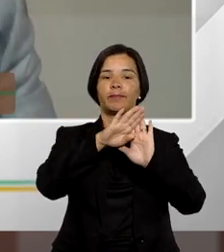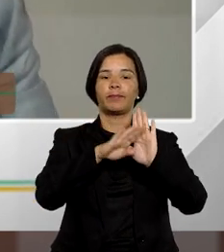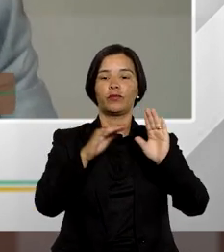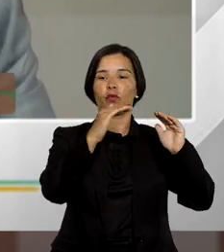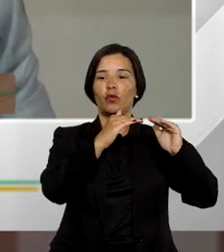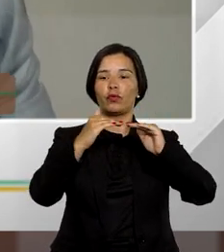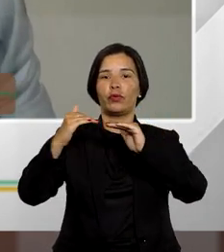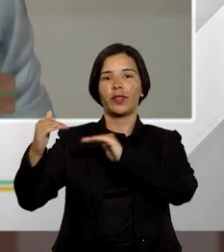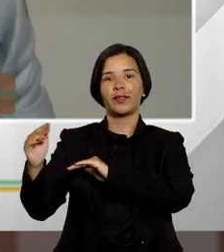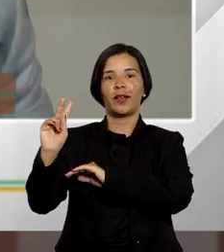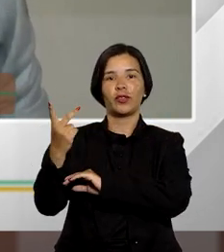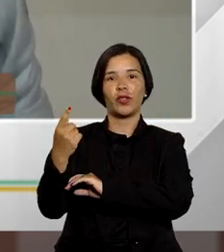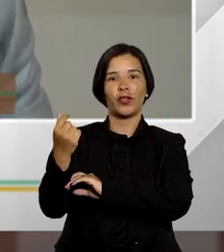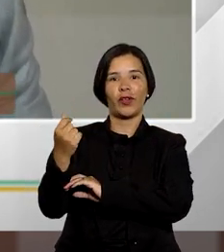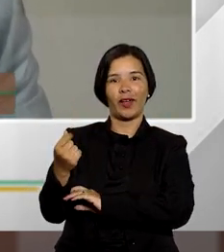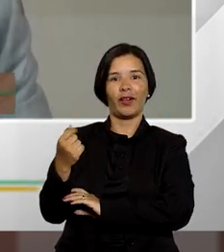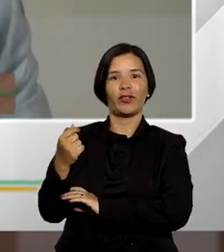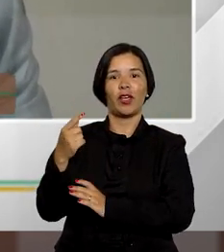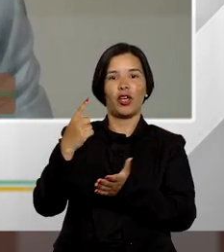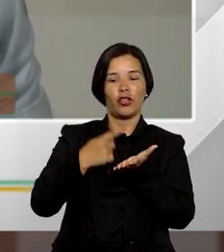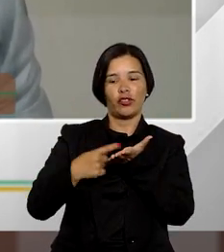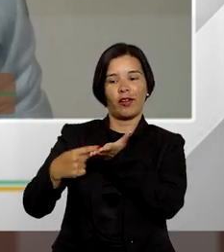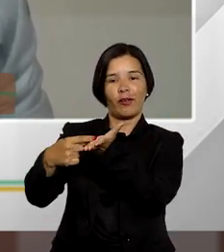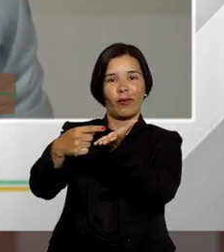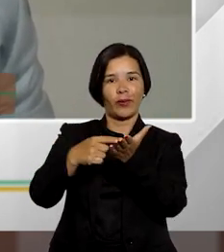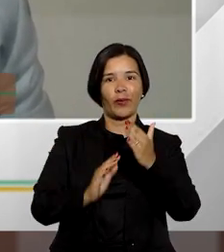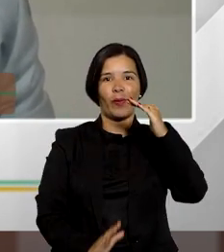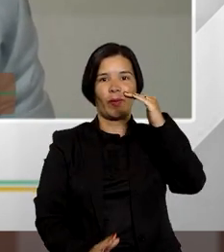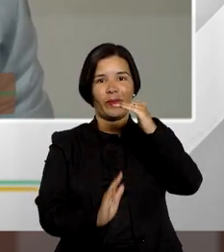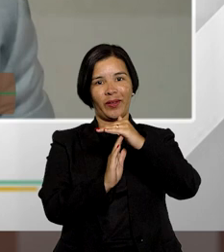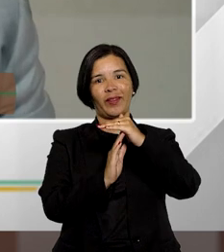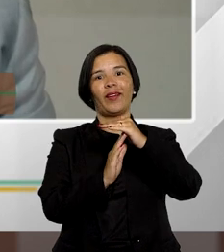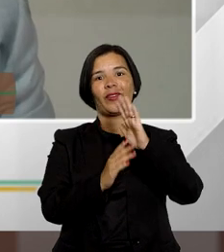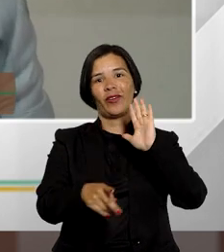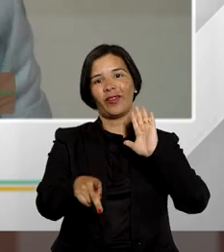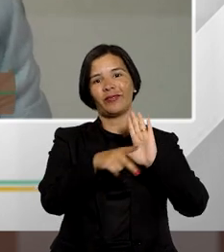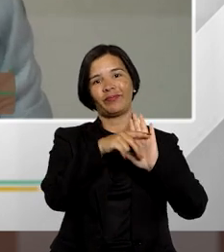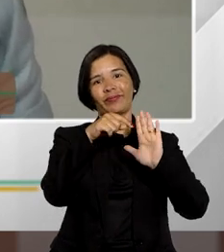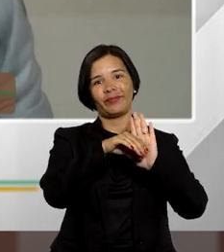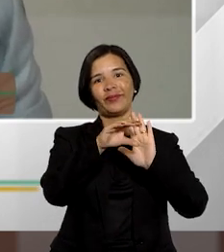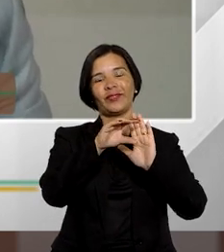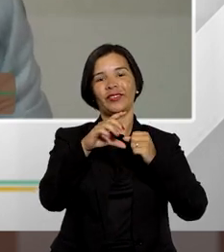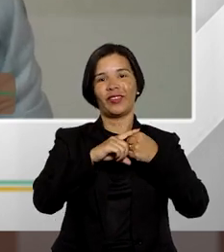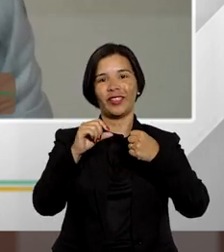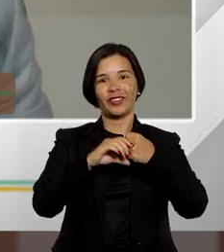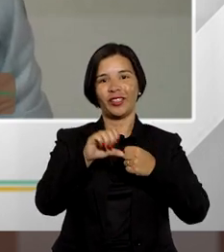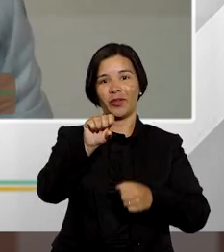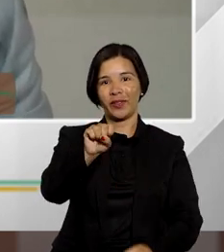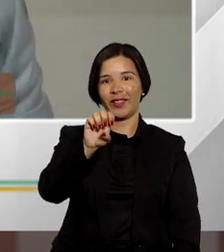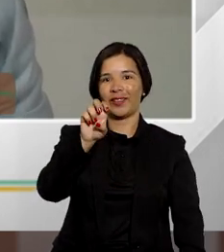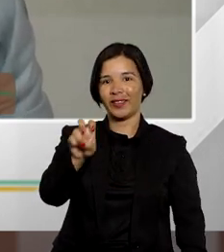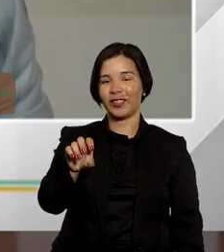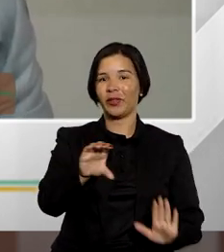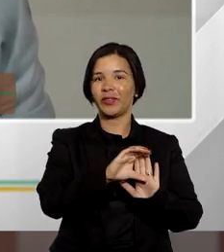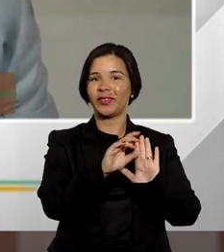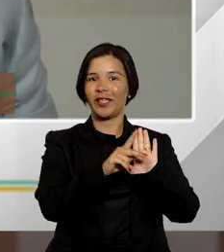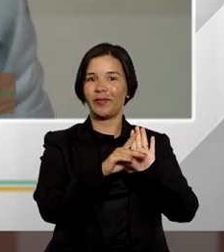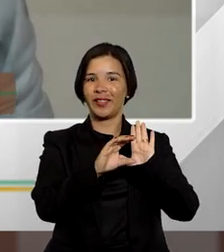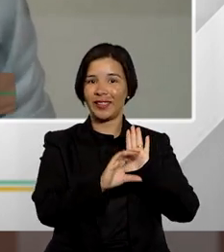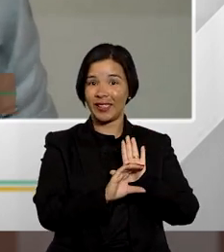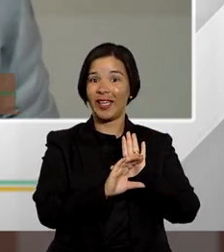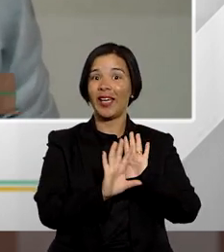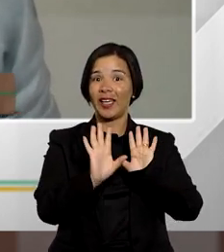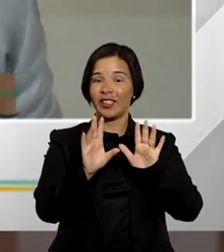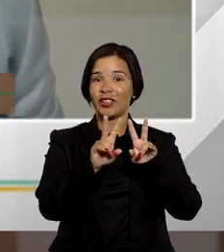fixados os honorários de acordo com o limitador previsto no artigo 85 do CPC